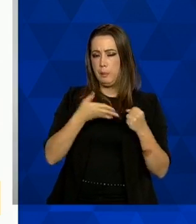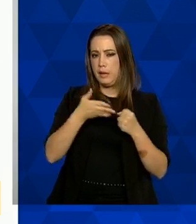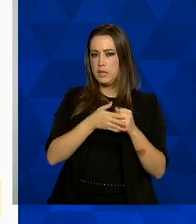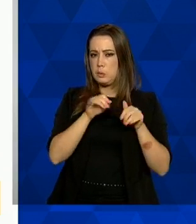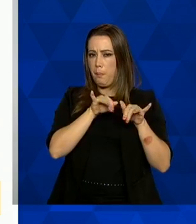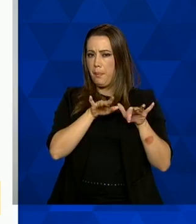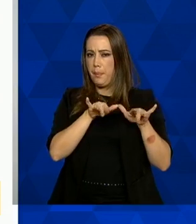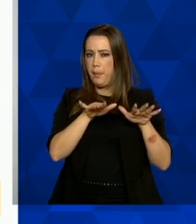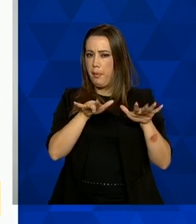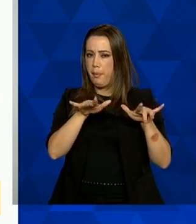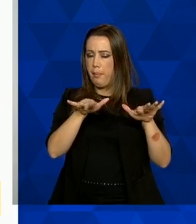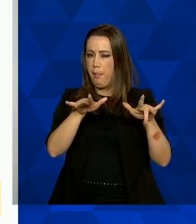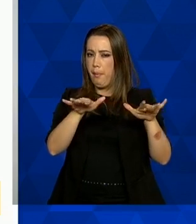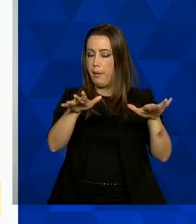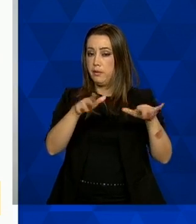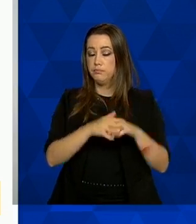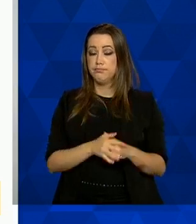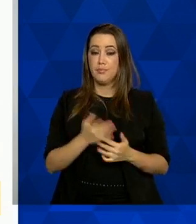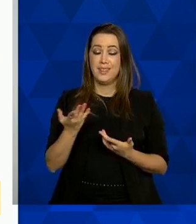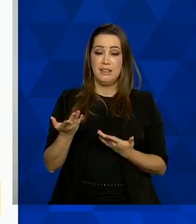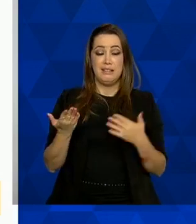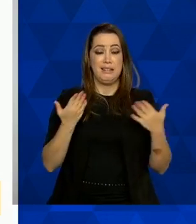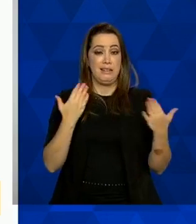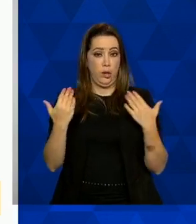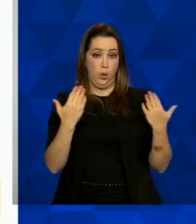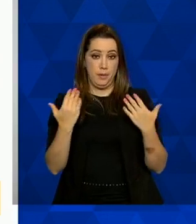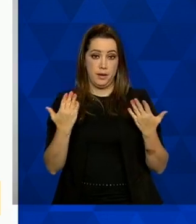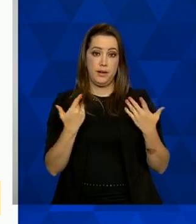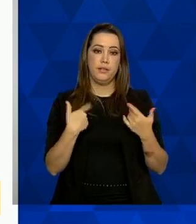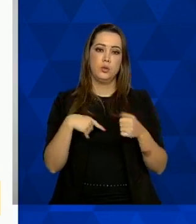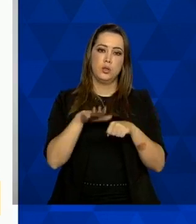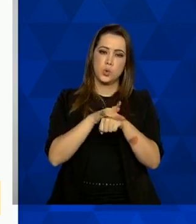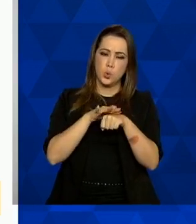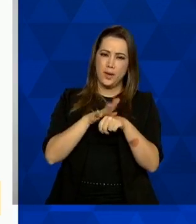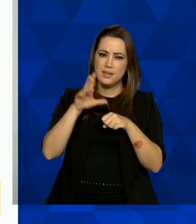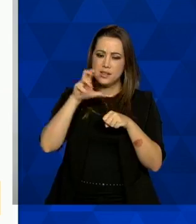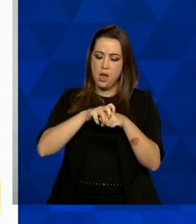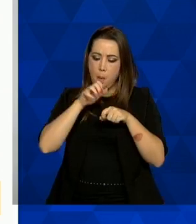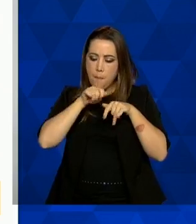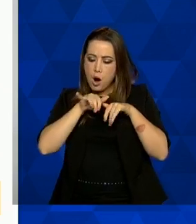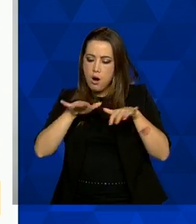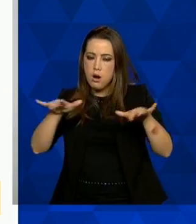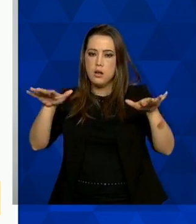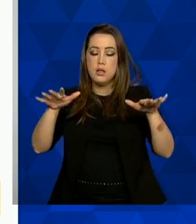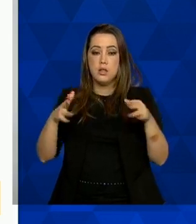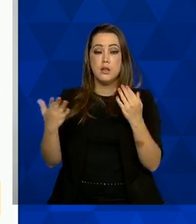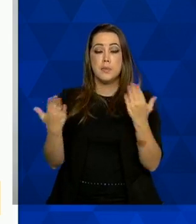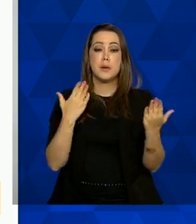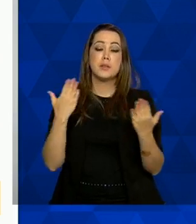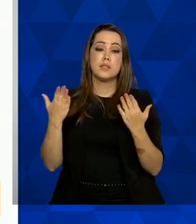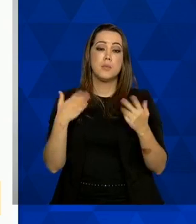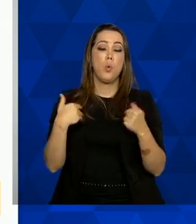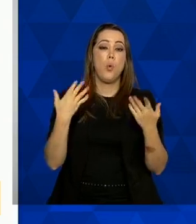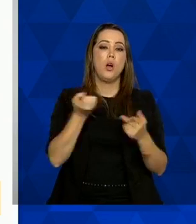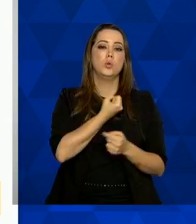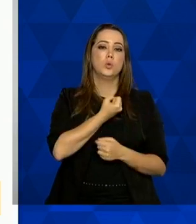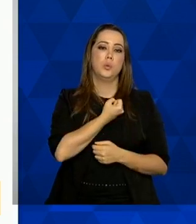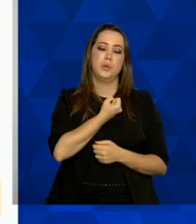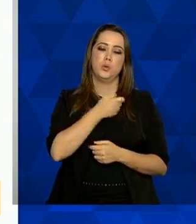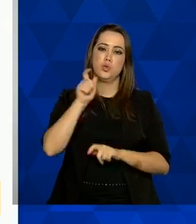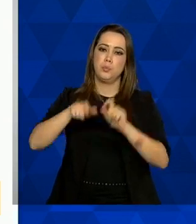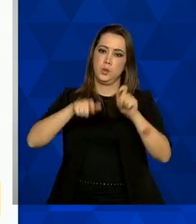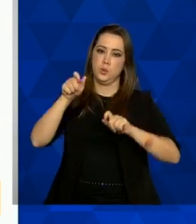o número básico de reprodução é uma medida da epidemiologia que a gente utiliza justamente para identificar o número de pessoas